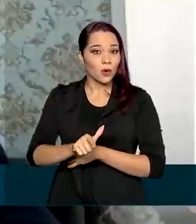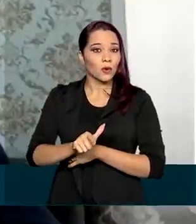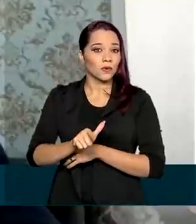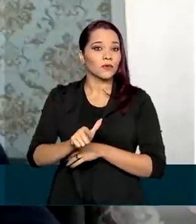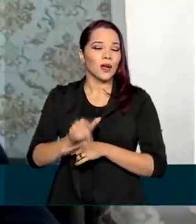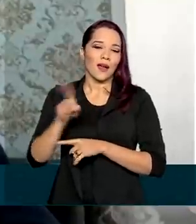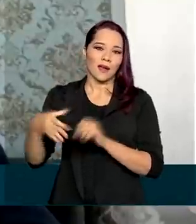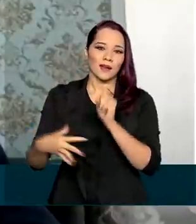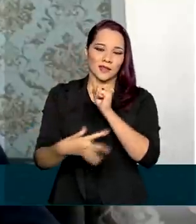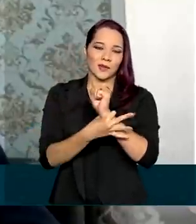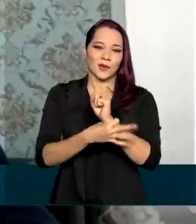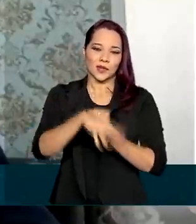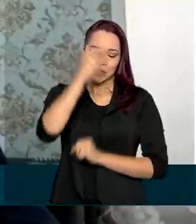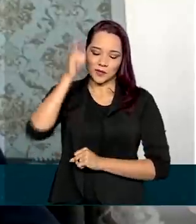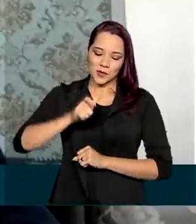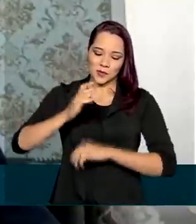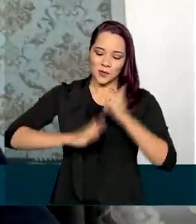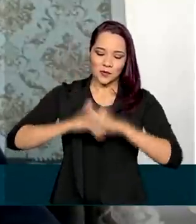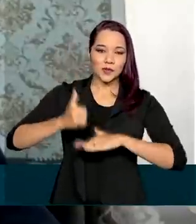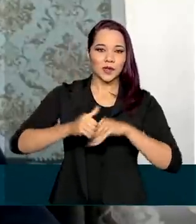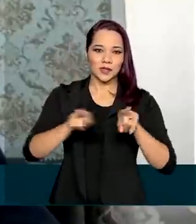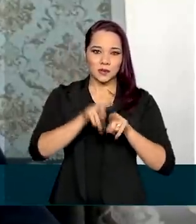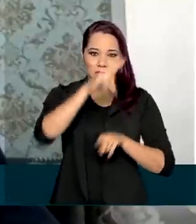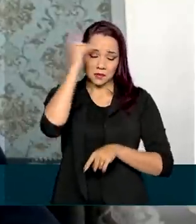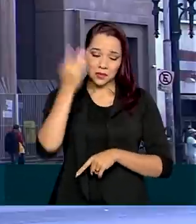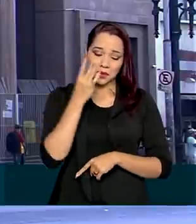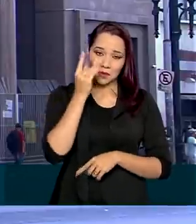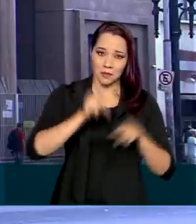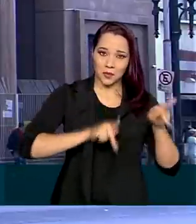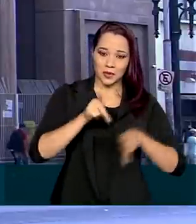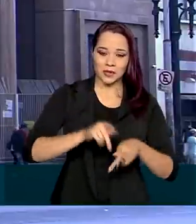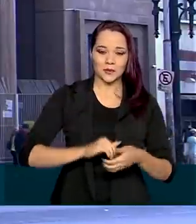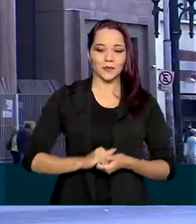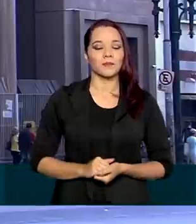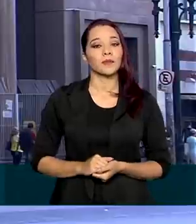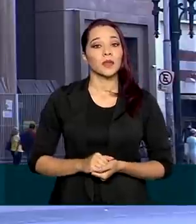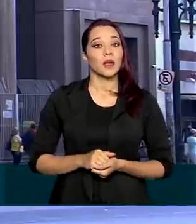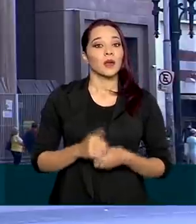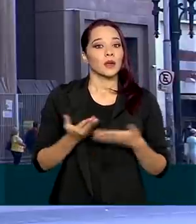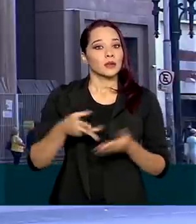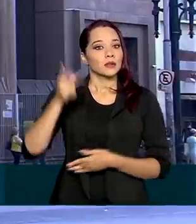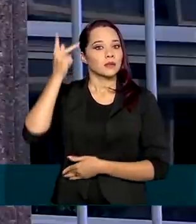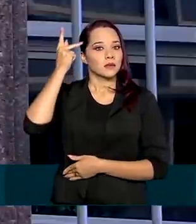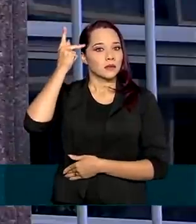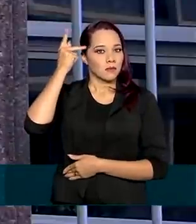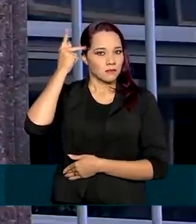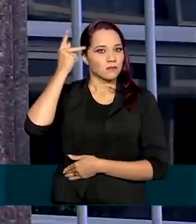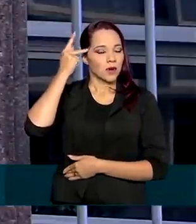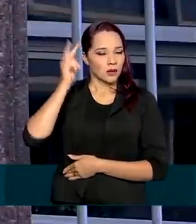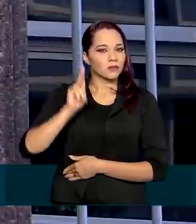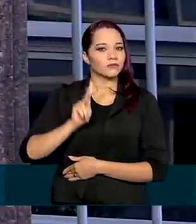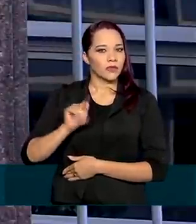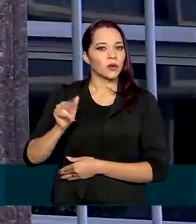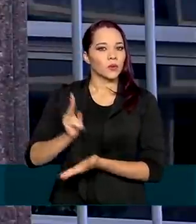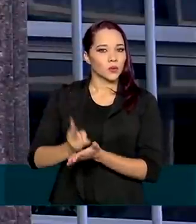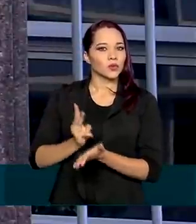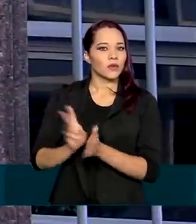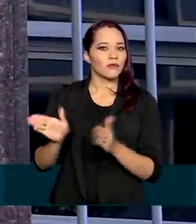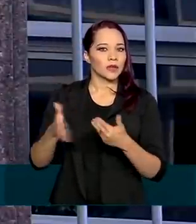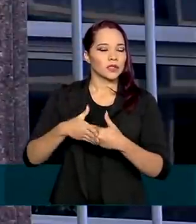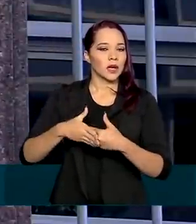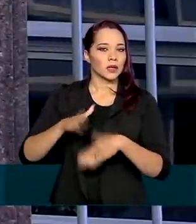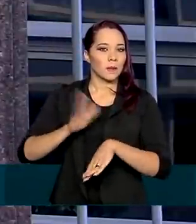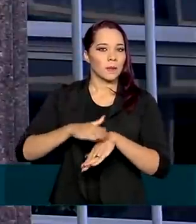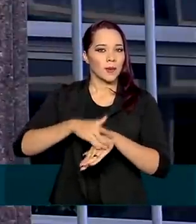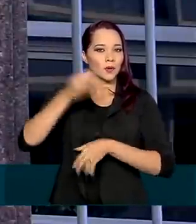forma garantindo a segurança dos profissionais e também a segurança da população. E em São Paulo, as agências vão continuar fechadas por decisão